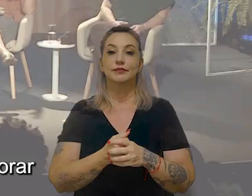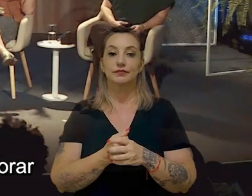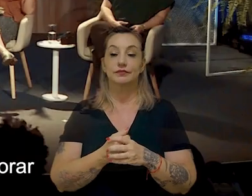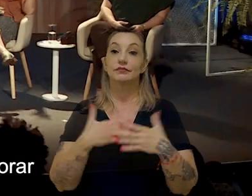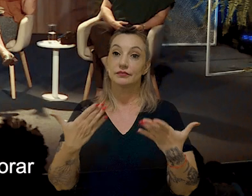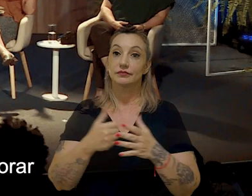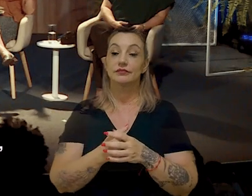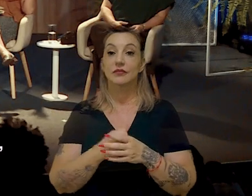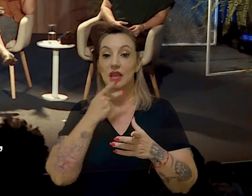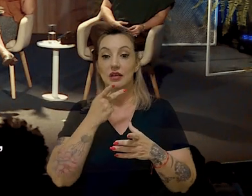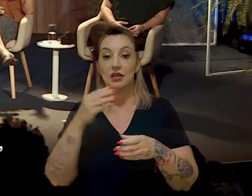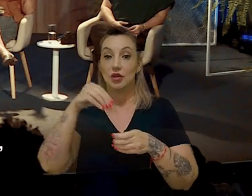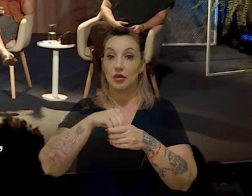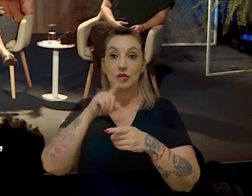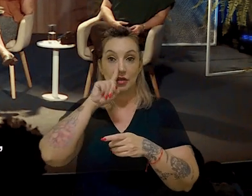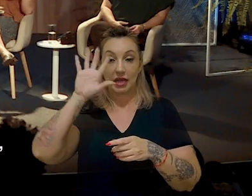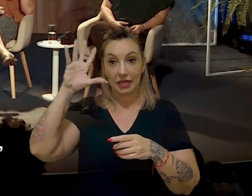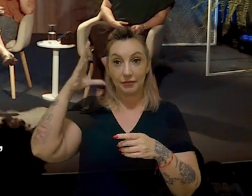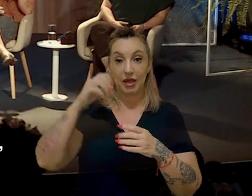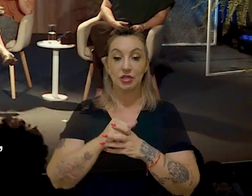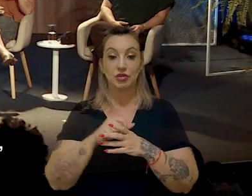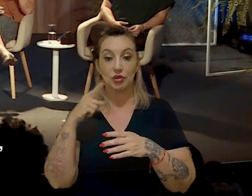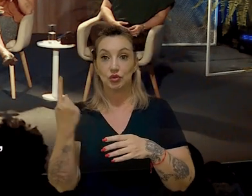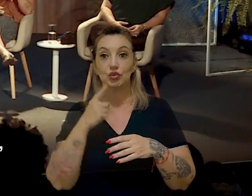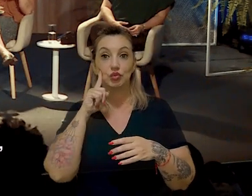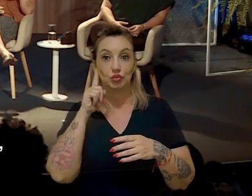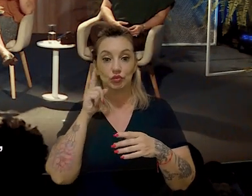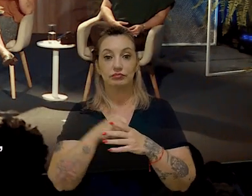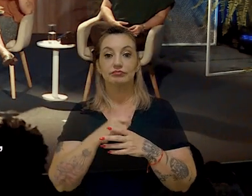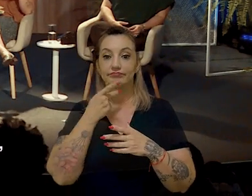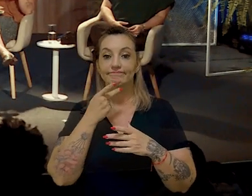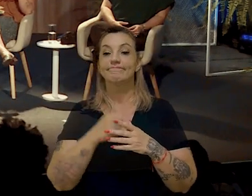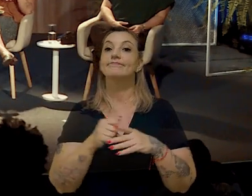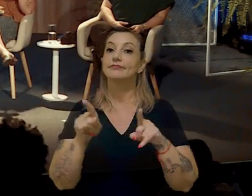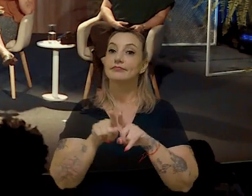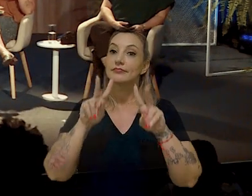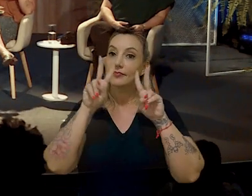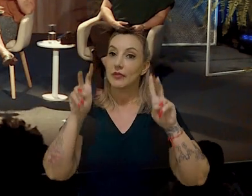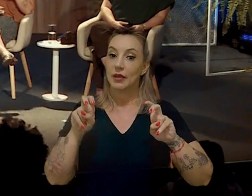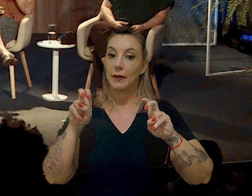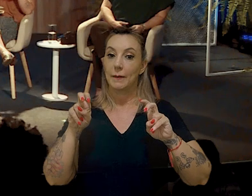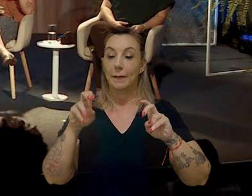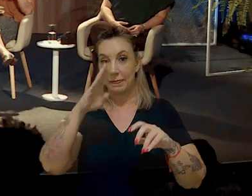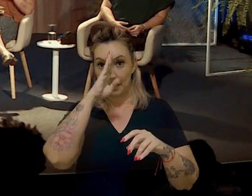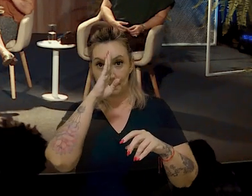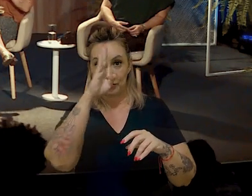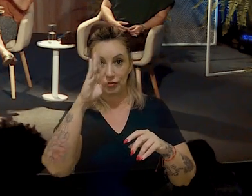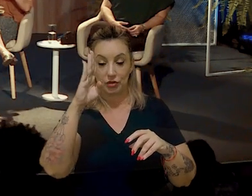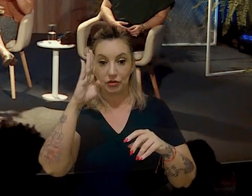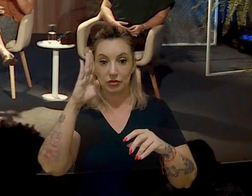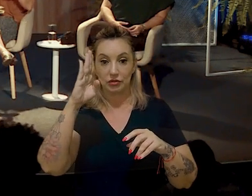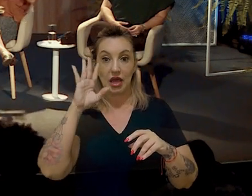Quando a gente está falando de incorporar riscos climáticos, no nosso dia a dia, gente está falando também sobre, está falando principalmente sobre